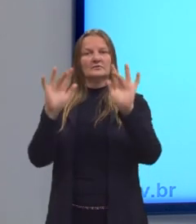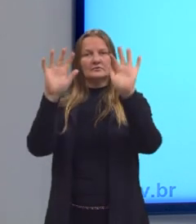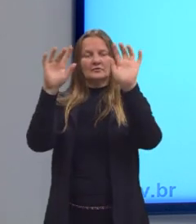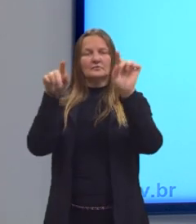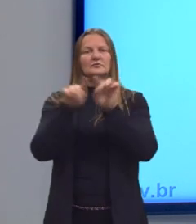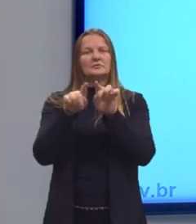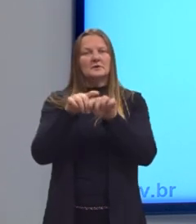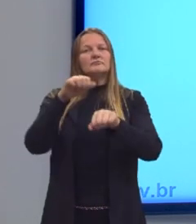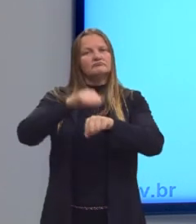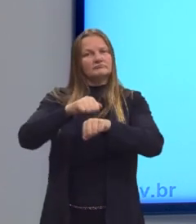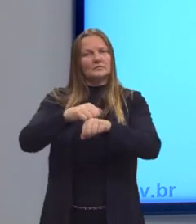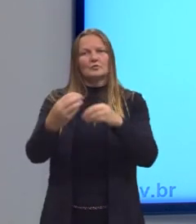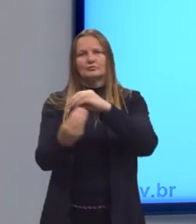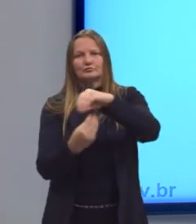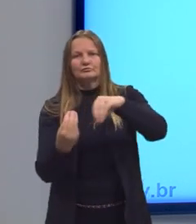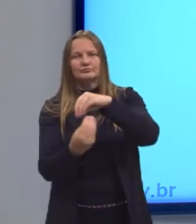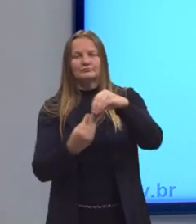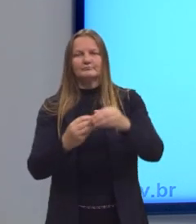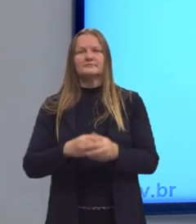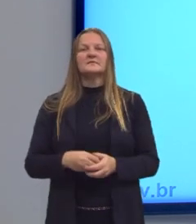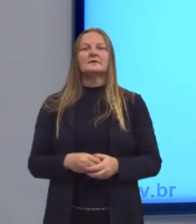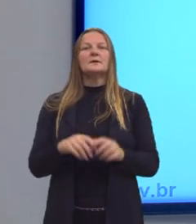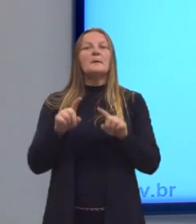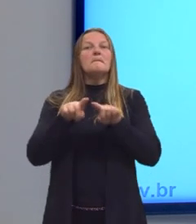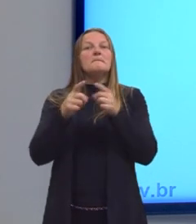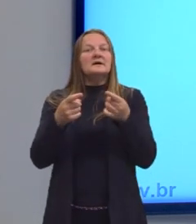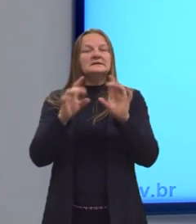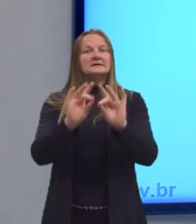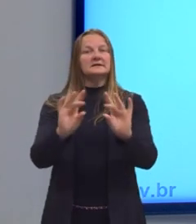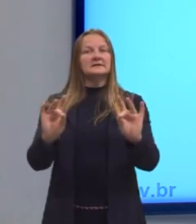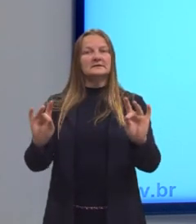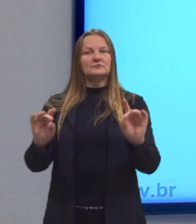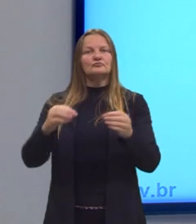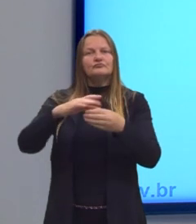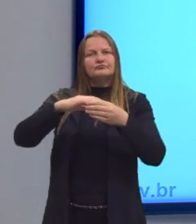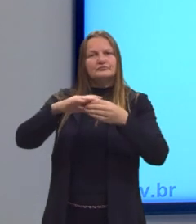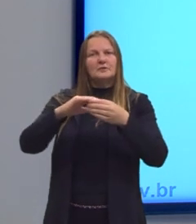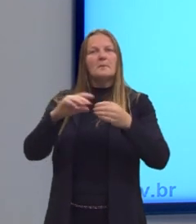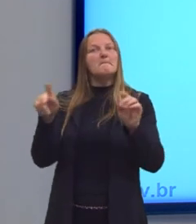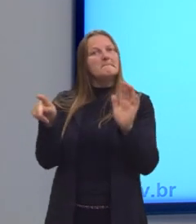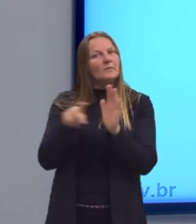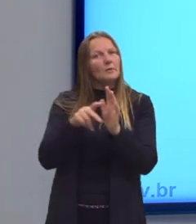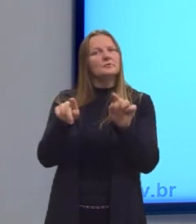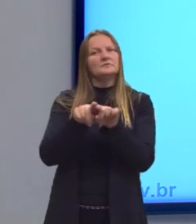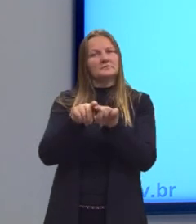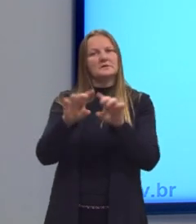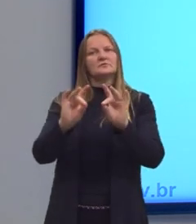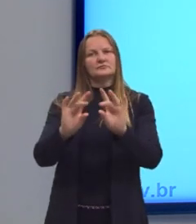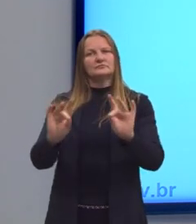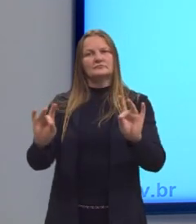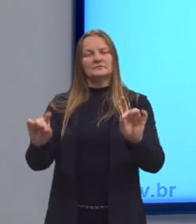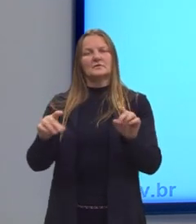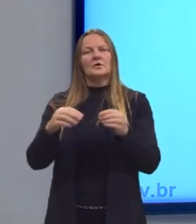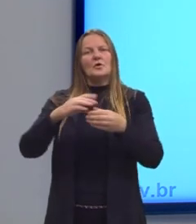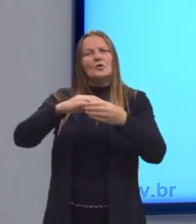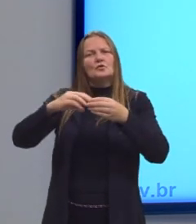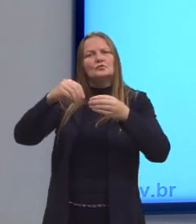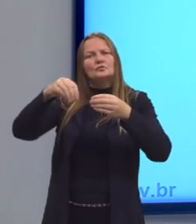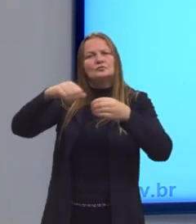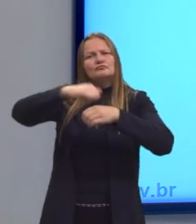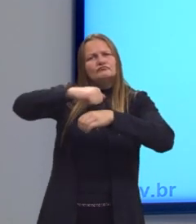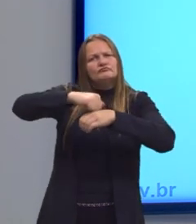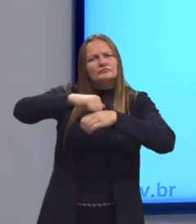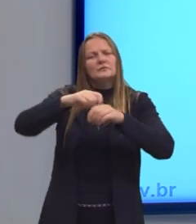quanto sólido. Já na solução líquida, o solvente encontra-se no estado líquido. E o soluto também pode ser